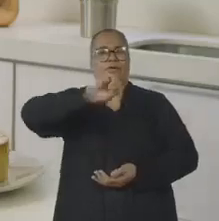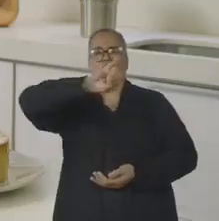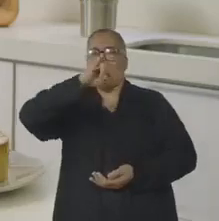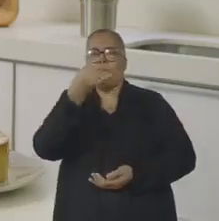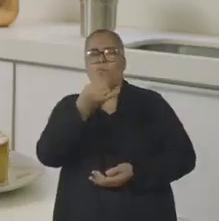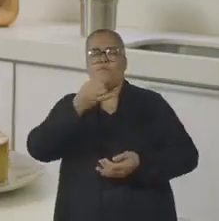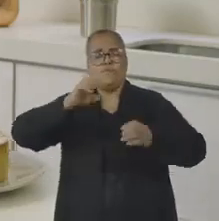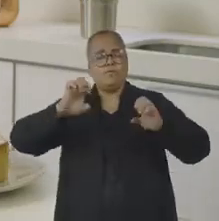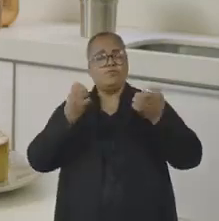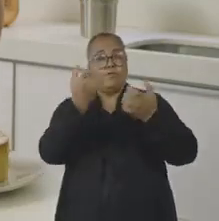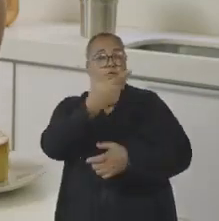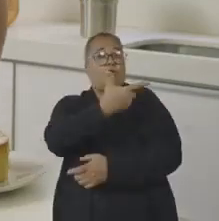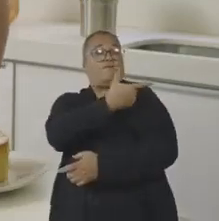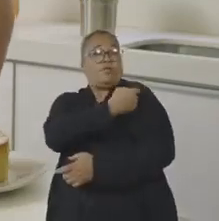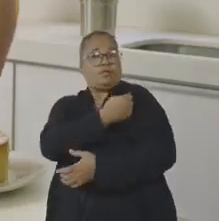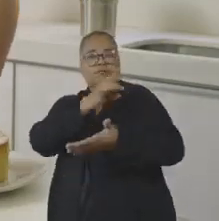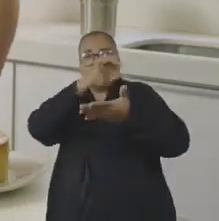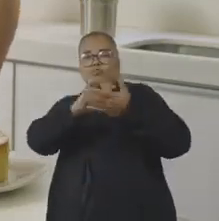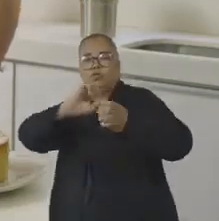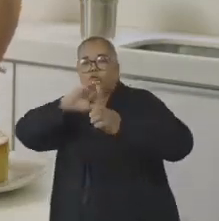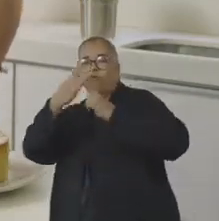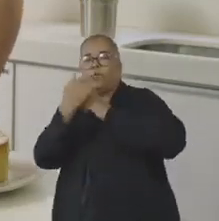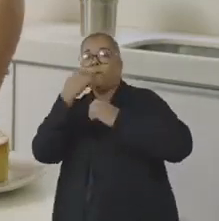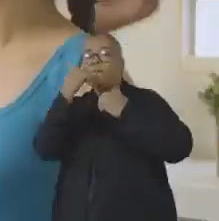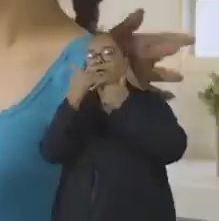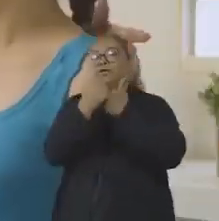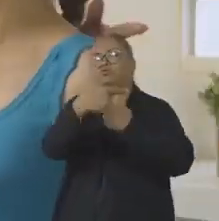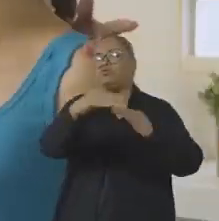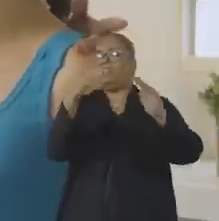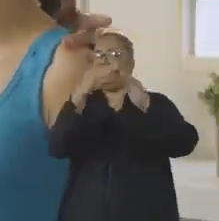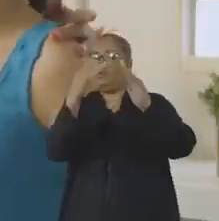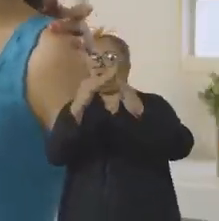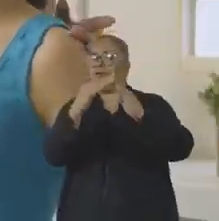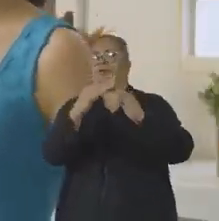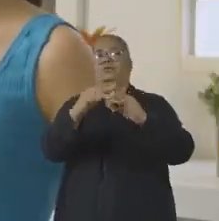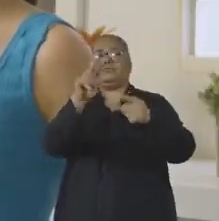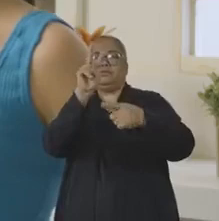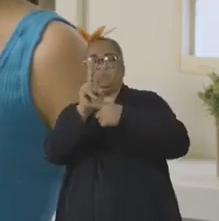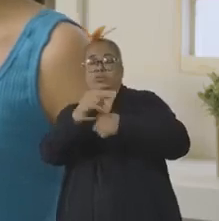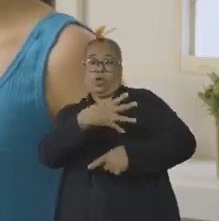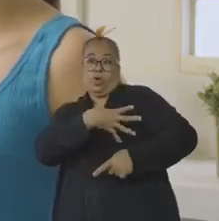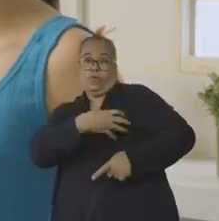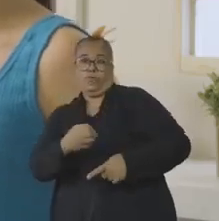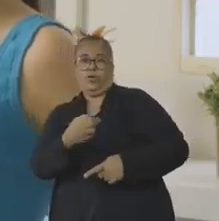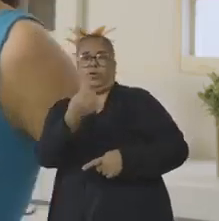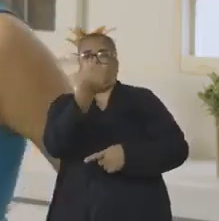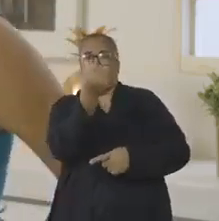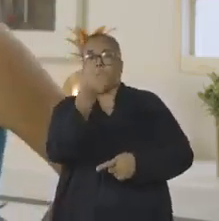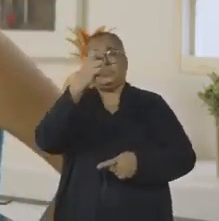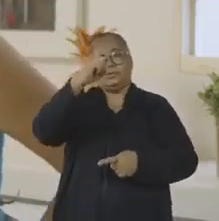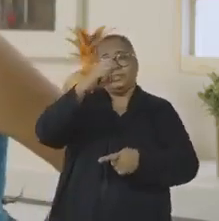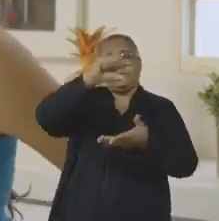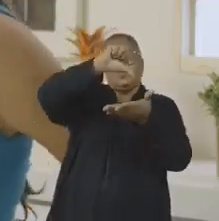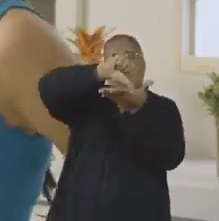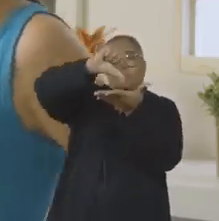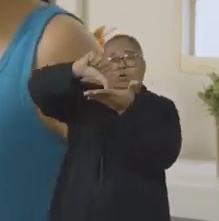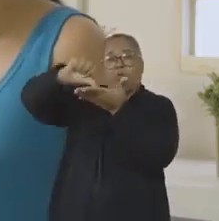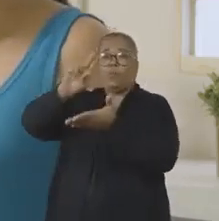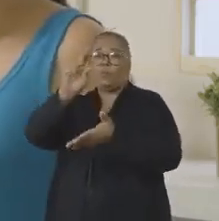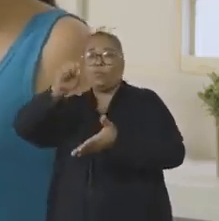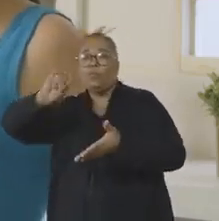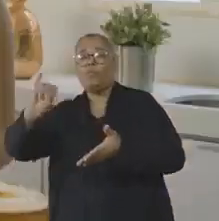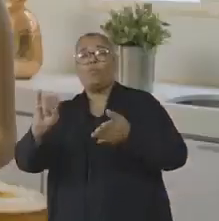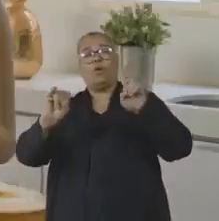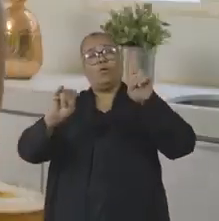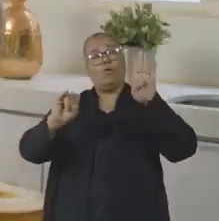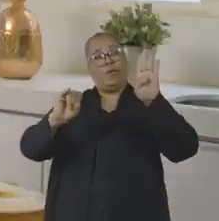Se seus filhos têm entre 5 e 11 anos, eles já podem tomar a primeira dose contra a Covid. Se já tomaram a primeira, acesse o portal da Prefeitura e verifique se já